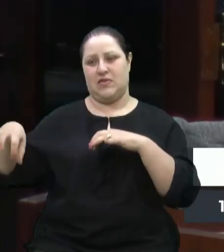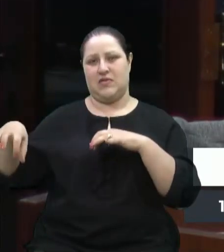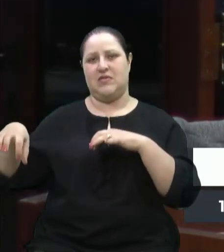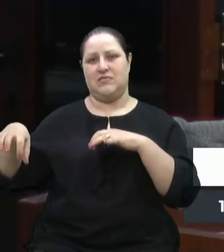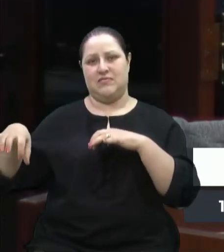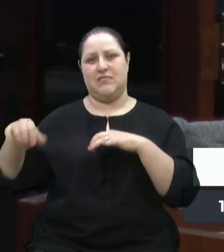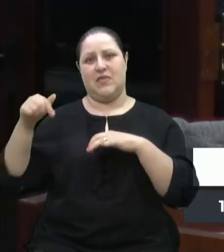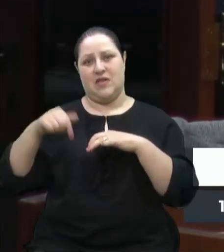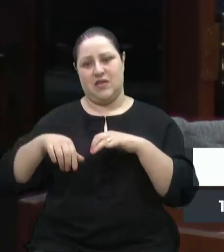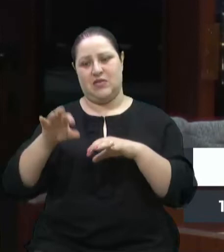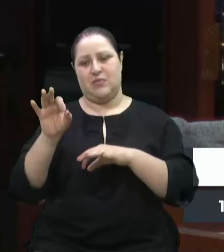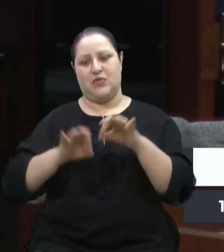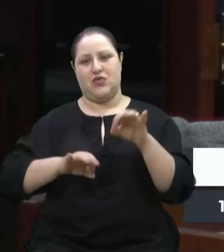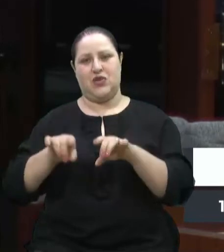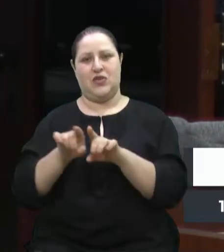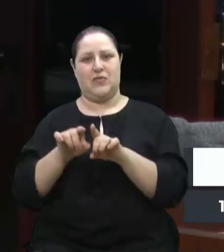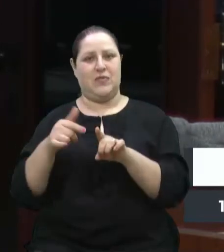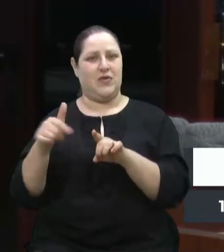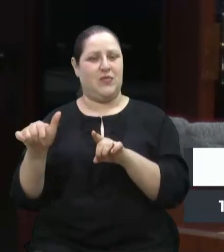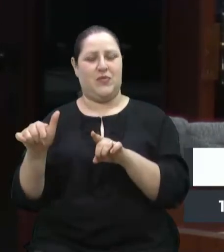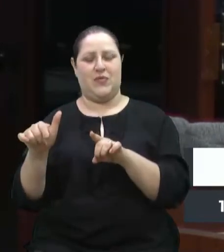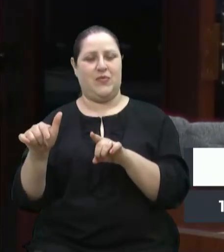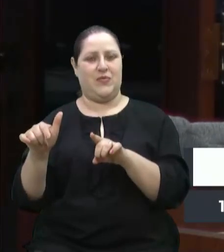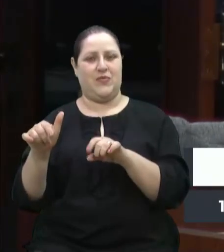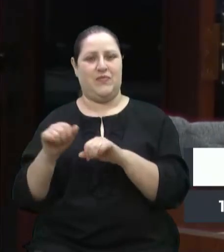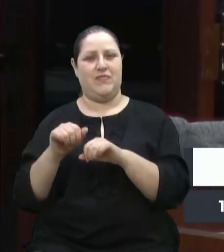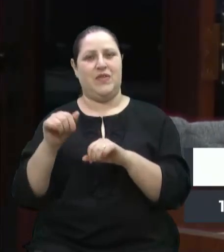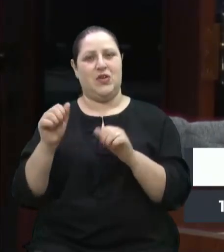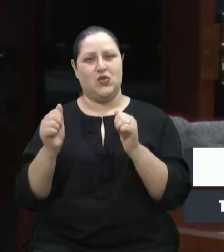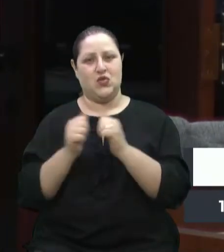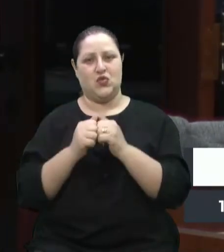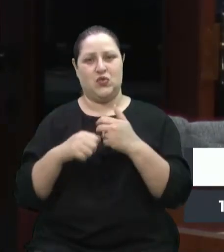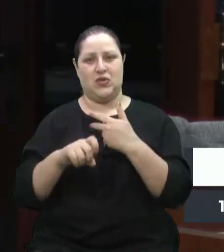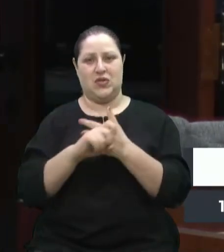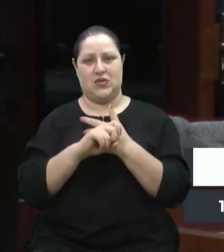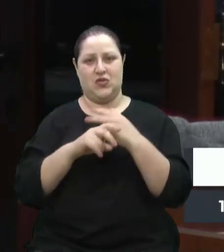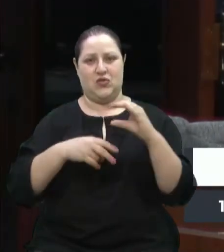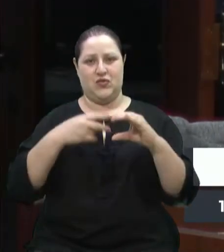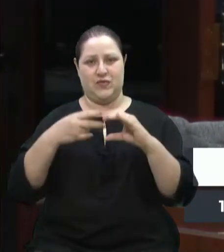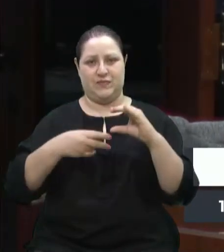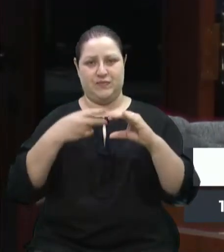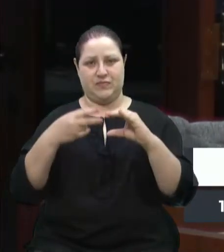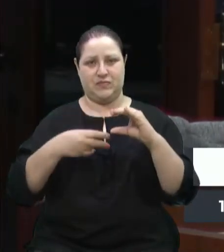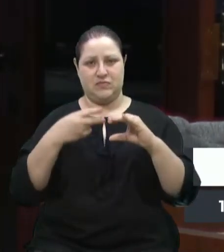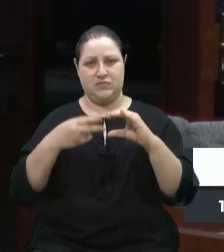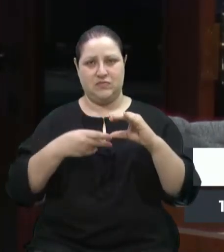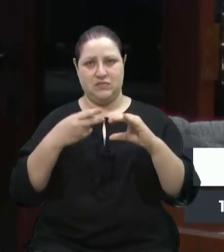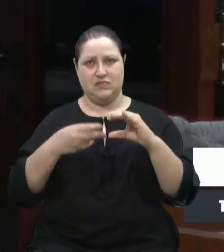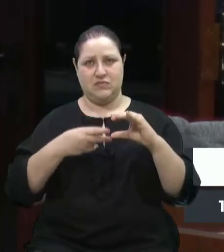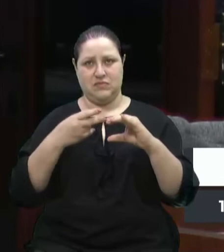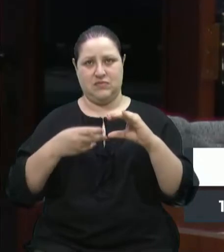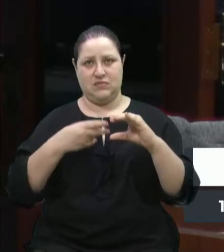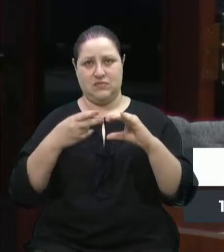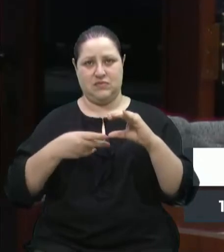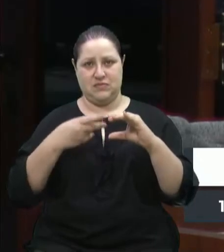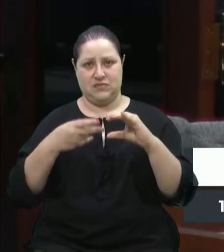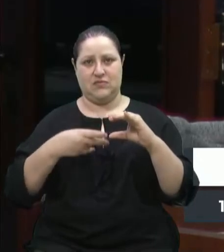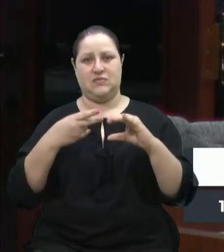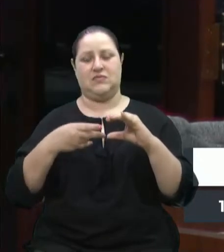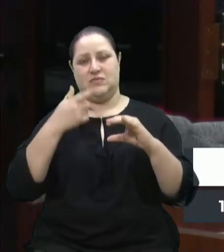também não haja, e para que, junto com o Executivo, esta